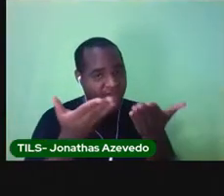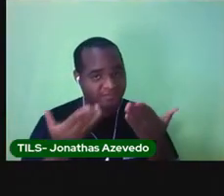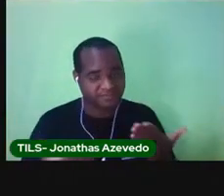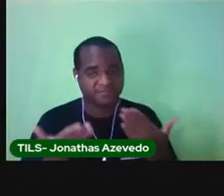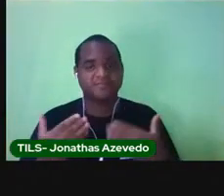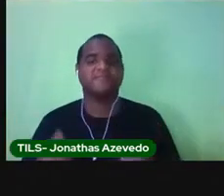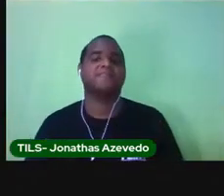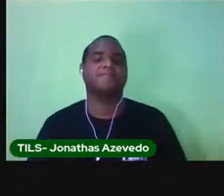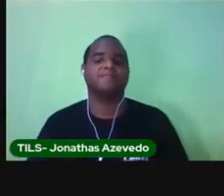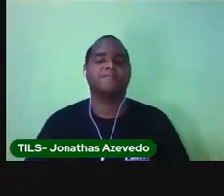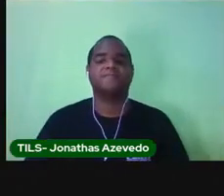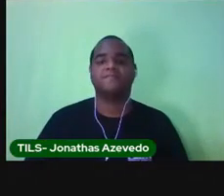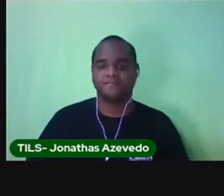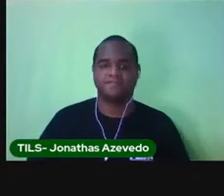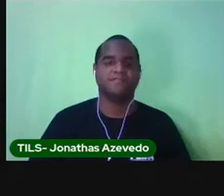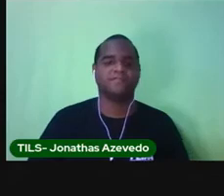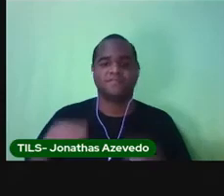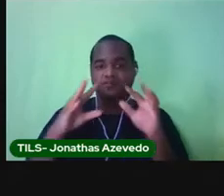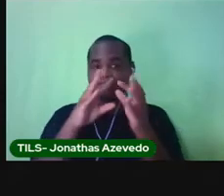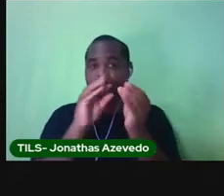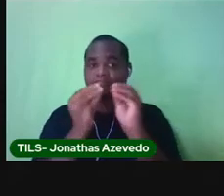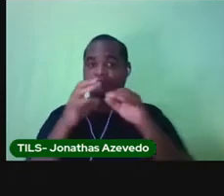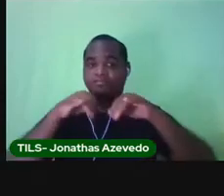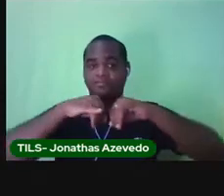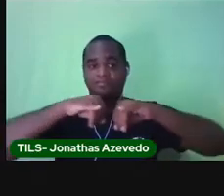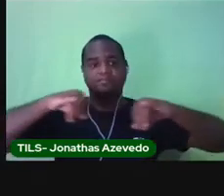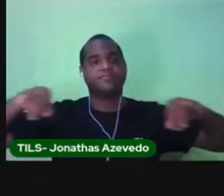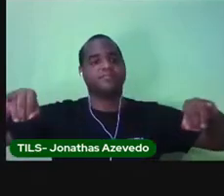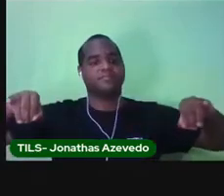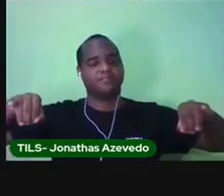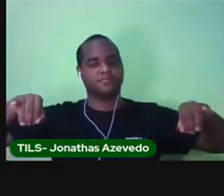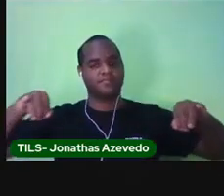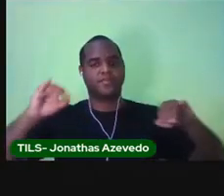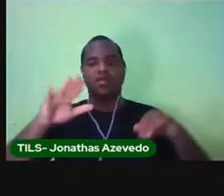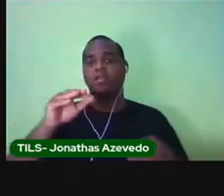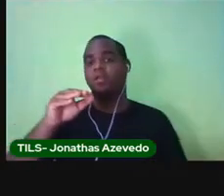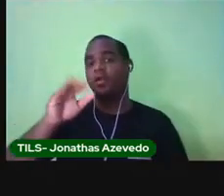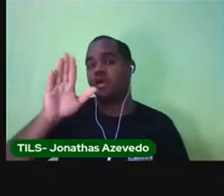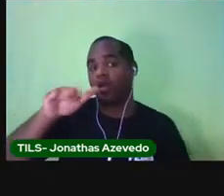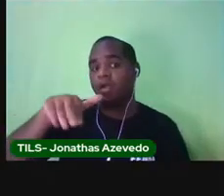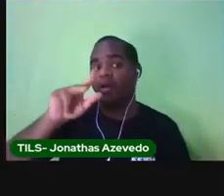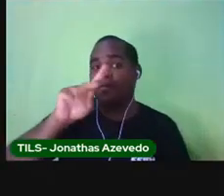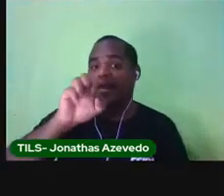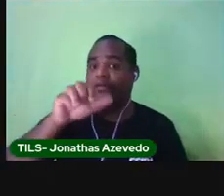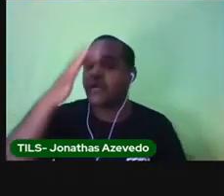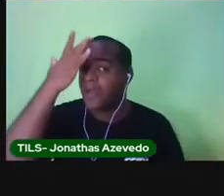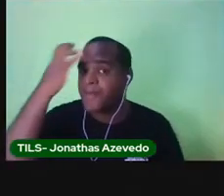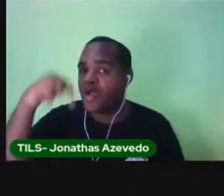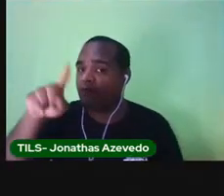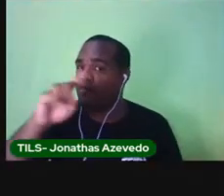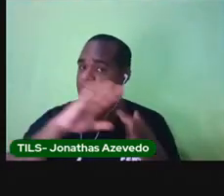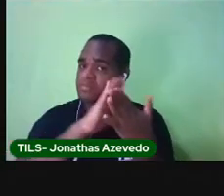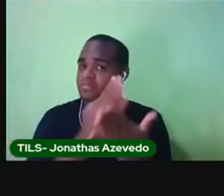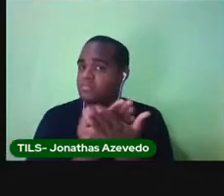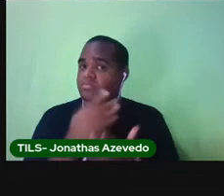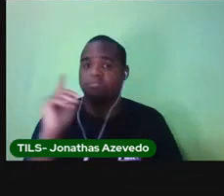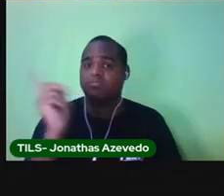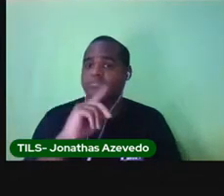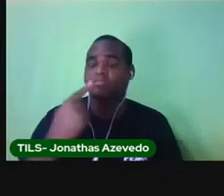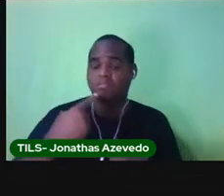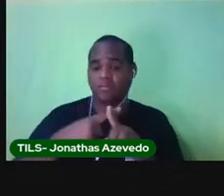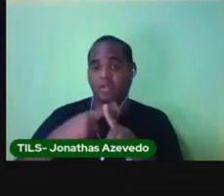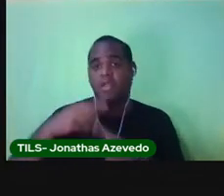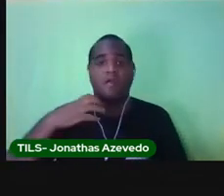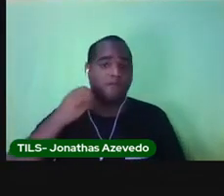Um bilhete que é um aviso. Paulinha, amanhã não vou para a escola